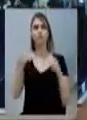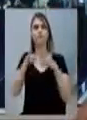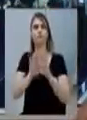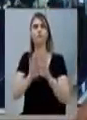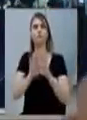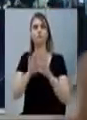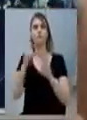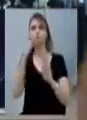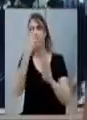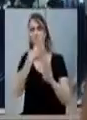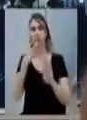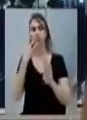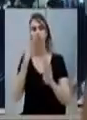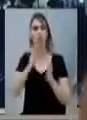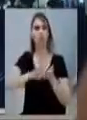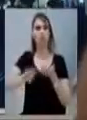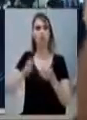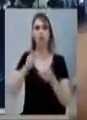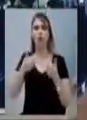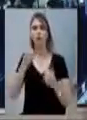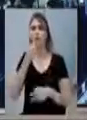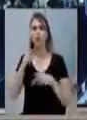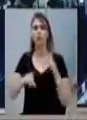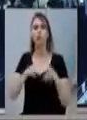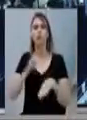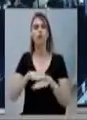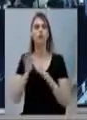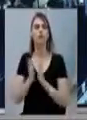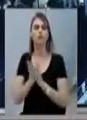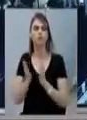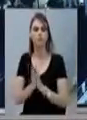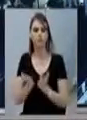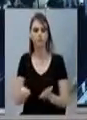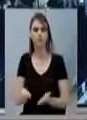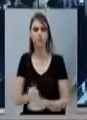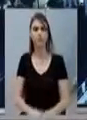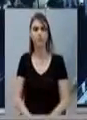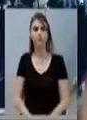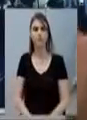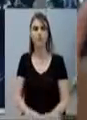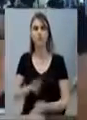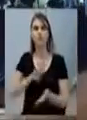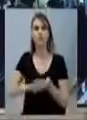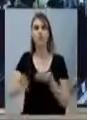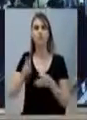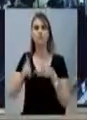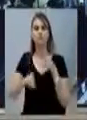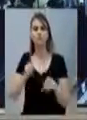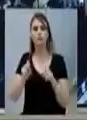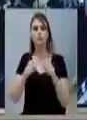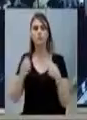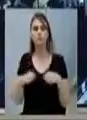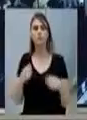horas. Tirar um benefício da nossa população mais carente. Tirar o benefício da nossa população que